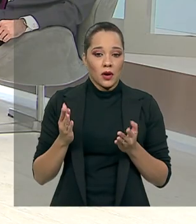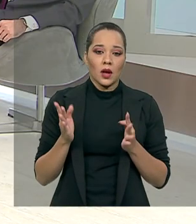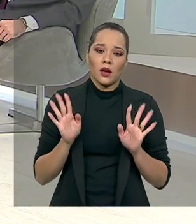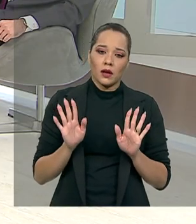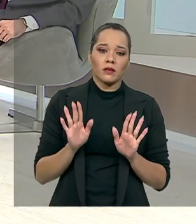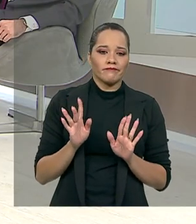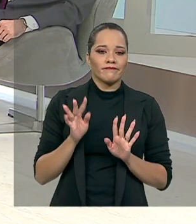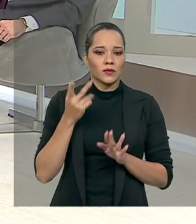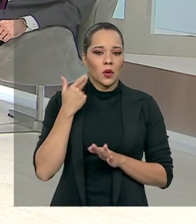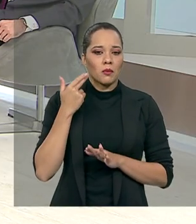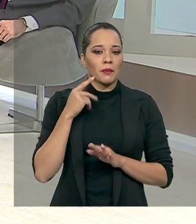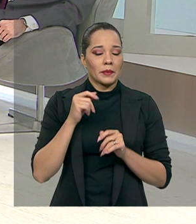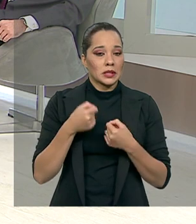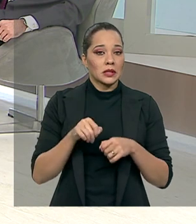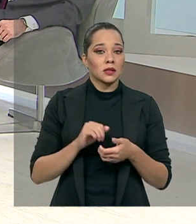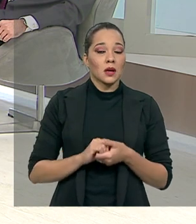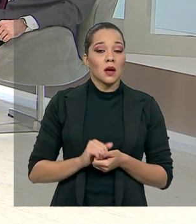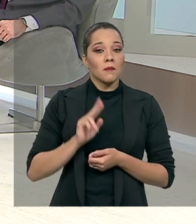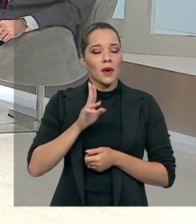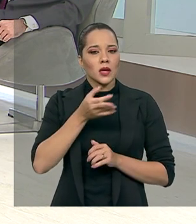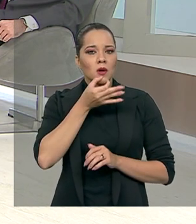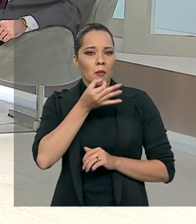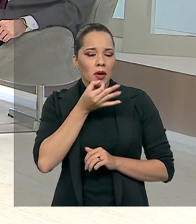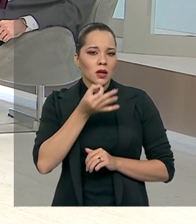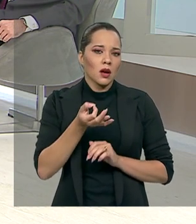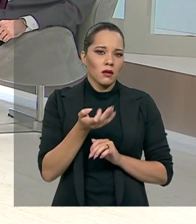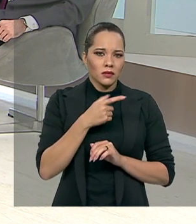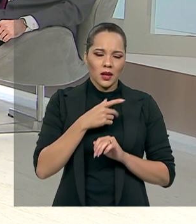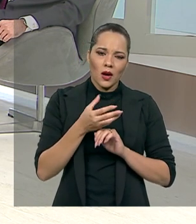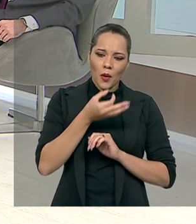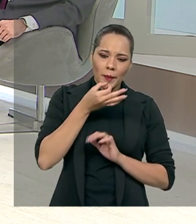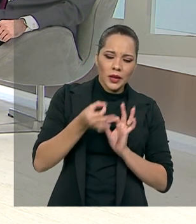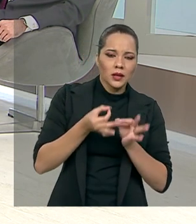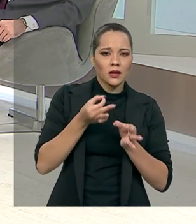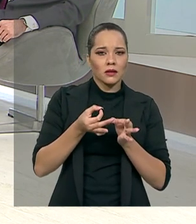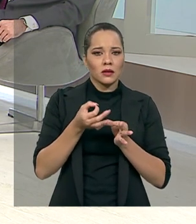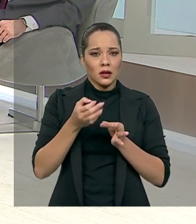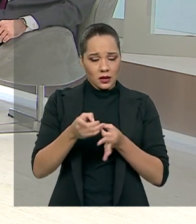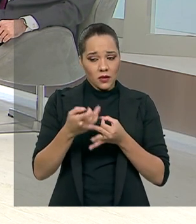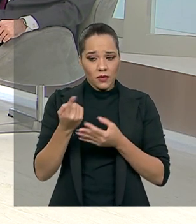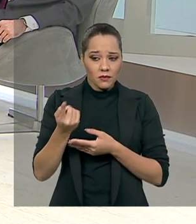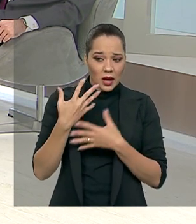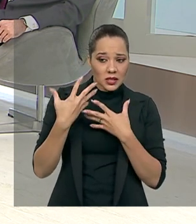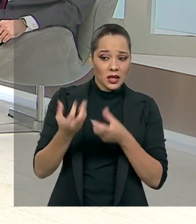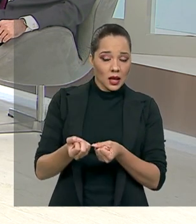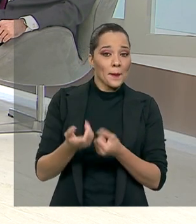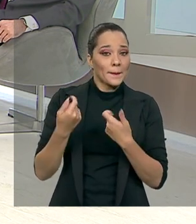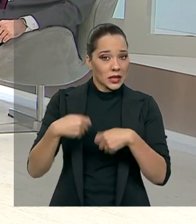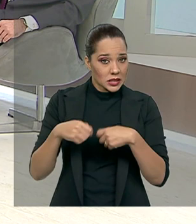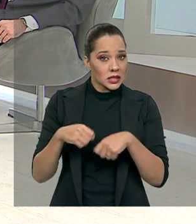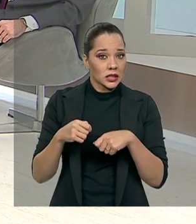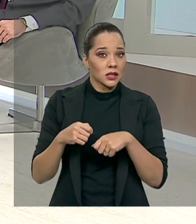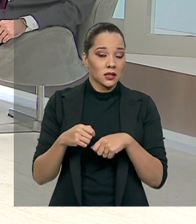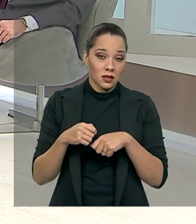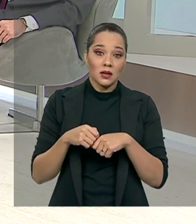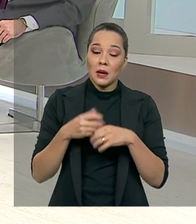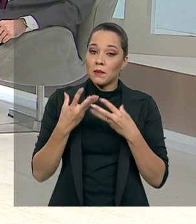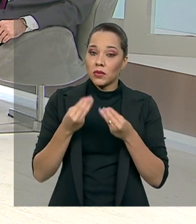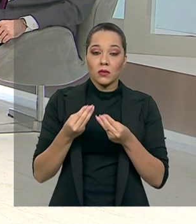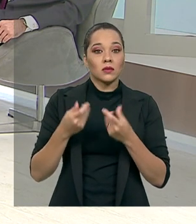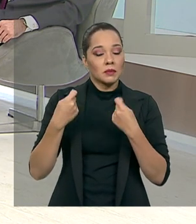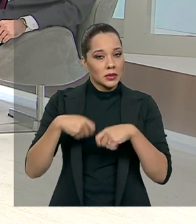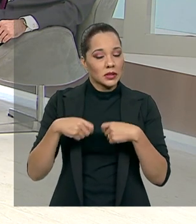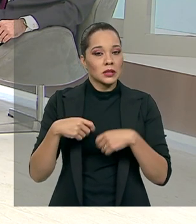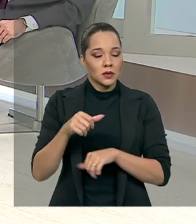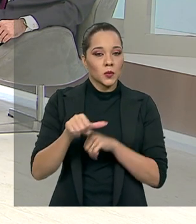indesejável. Mas sugerir, vamos sugerir, então vamos aceitar que ela é necessária, ela é muito necessária,